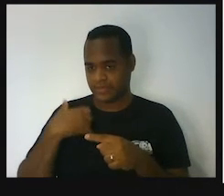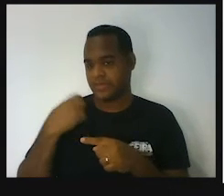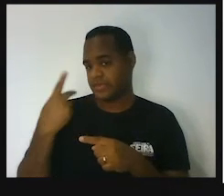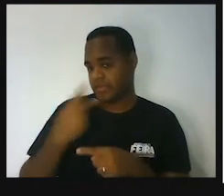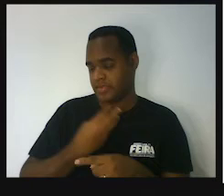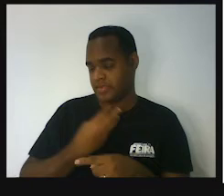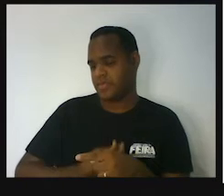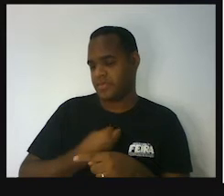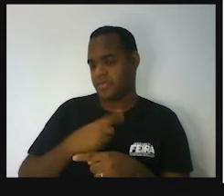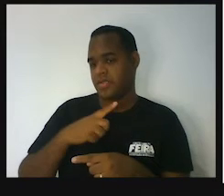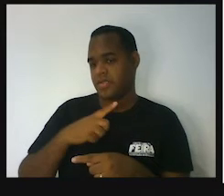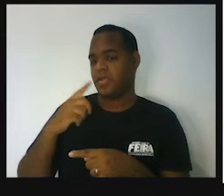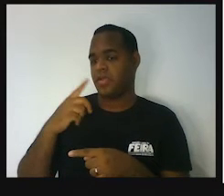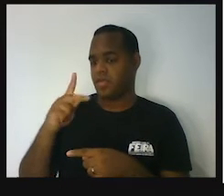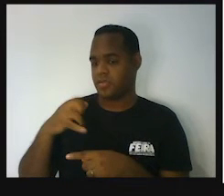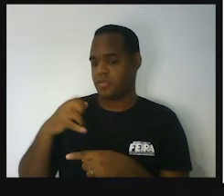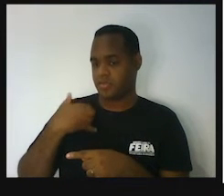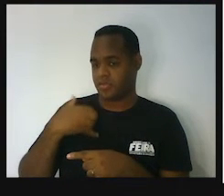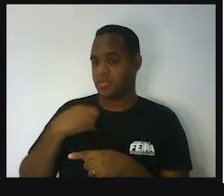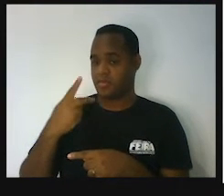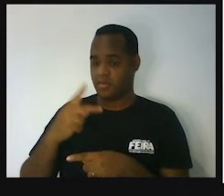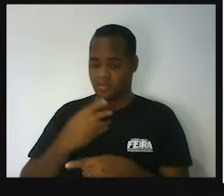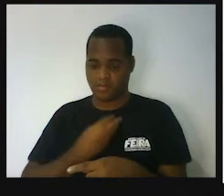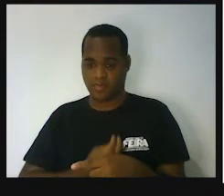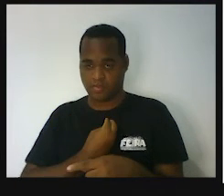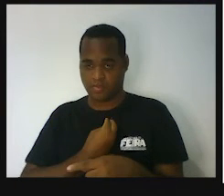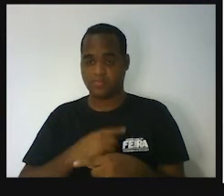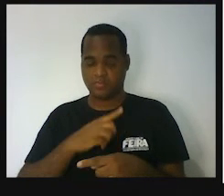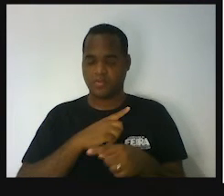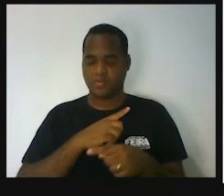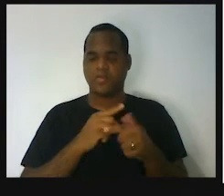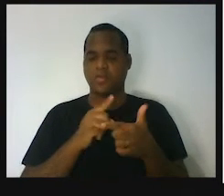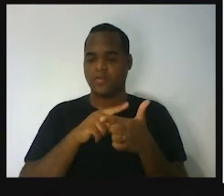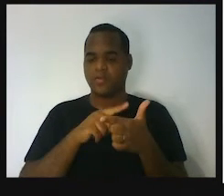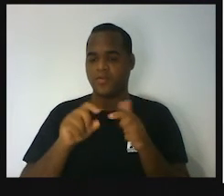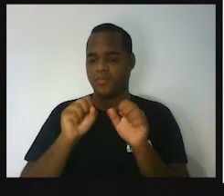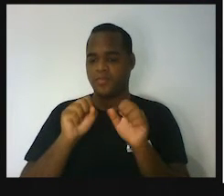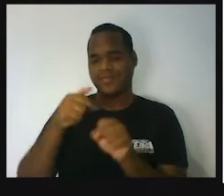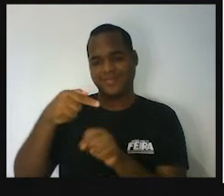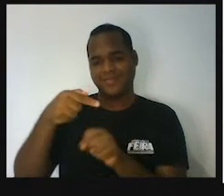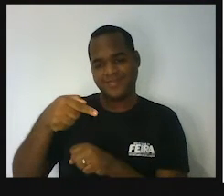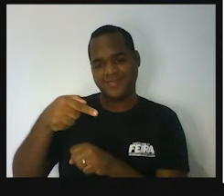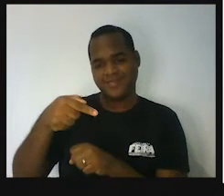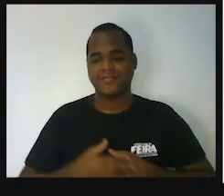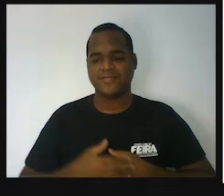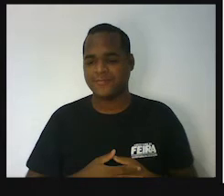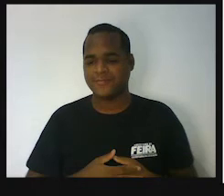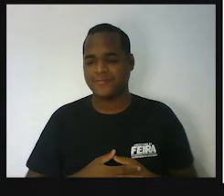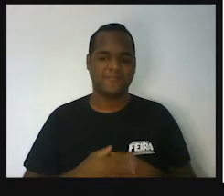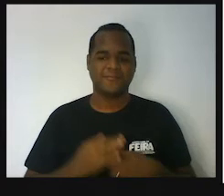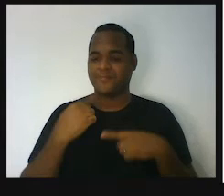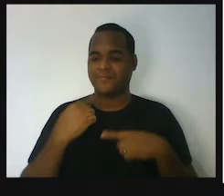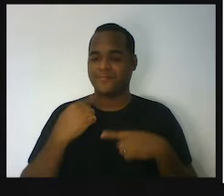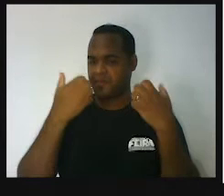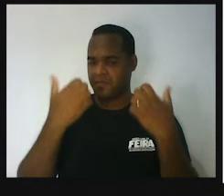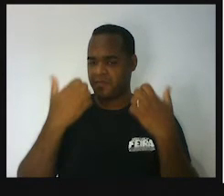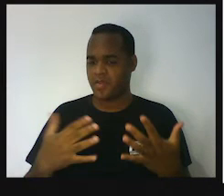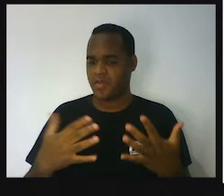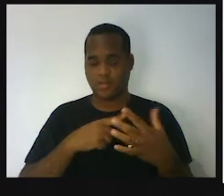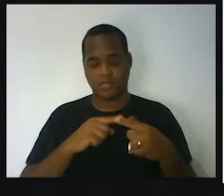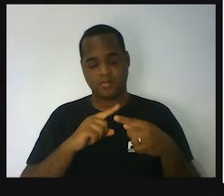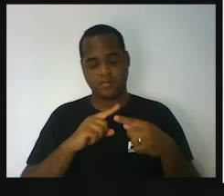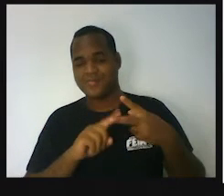idade dele, que a gente está chamando de X, dividido por sete. Depois dessas três